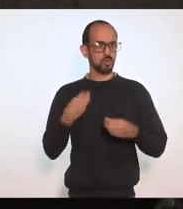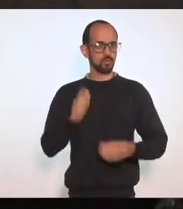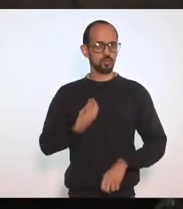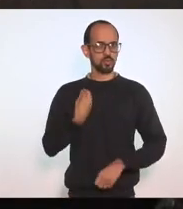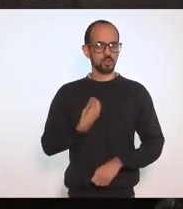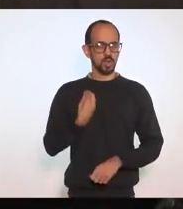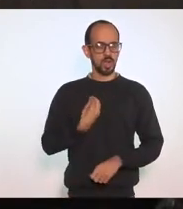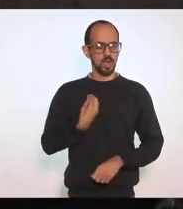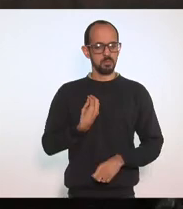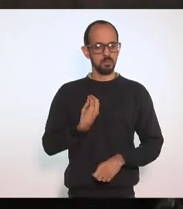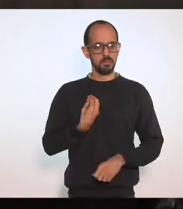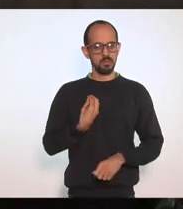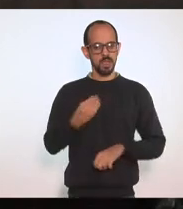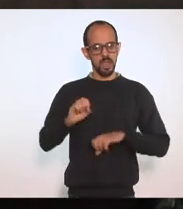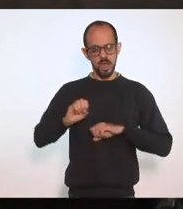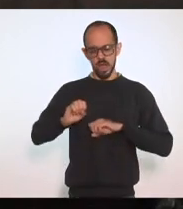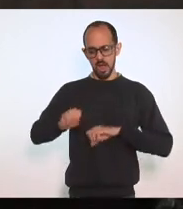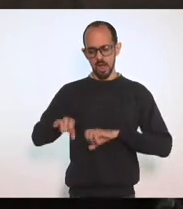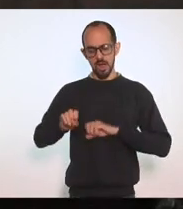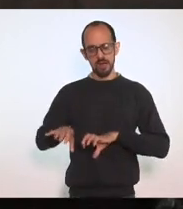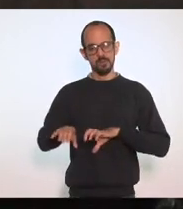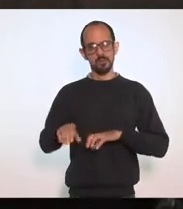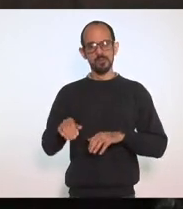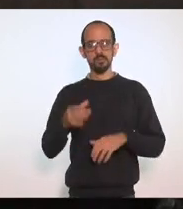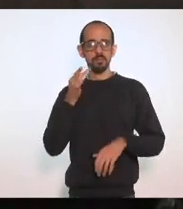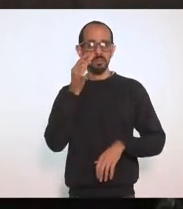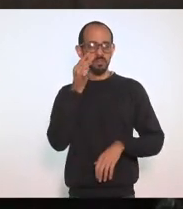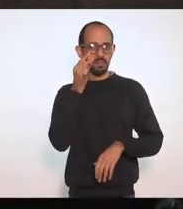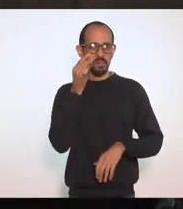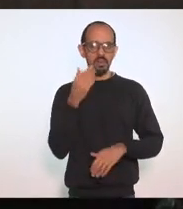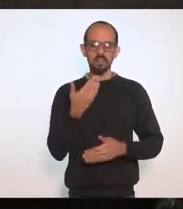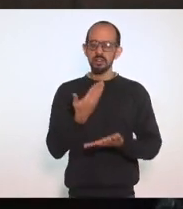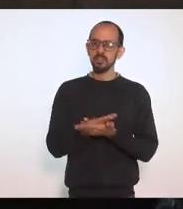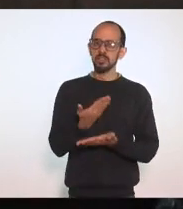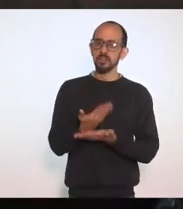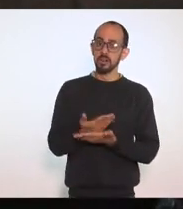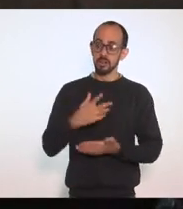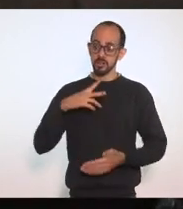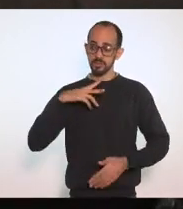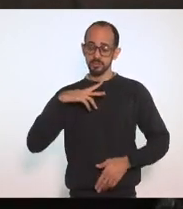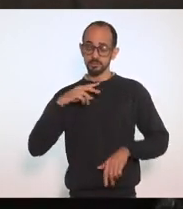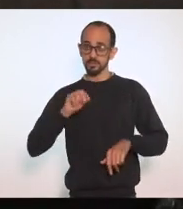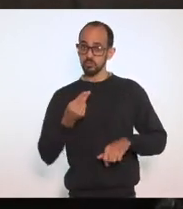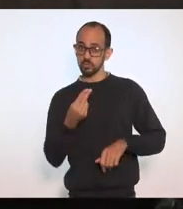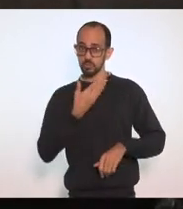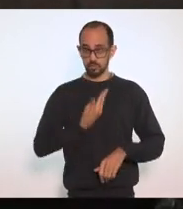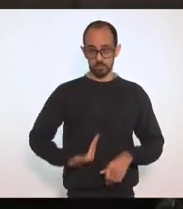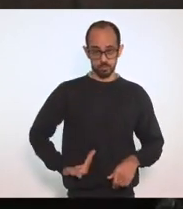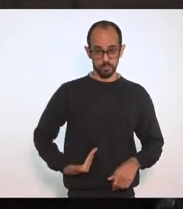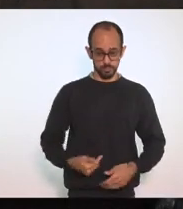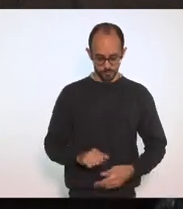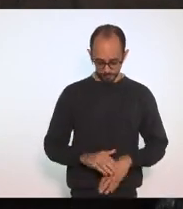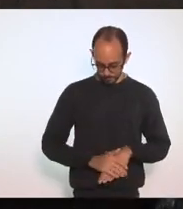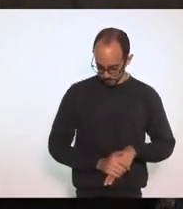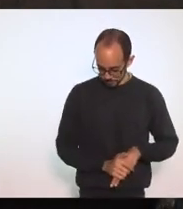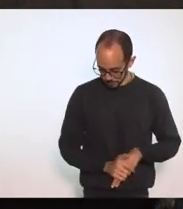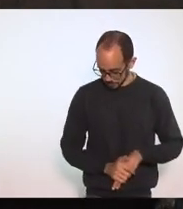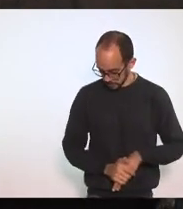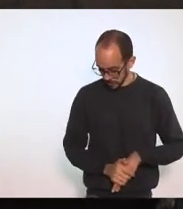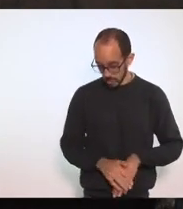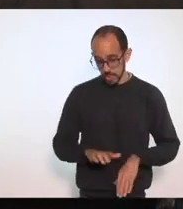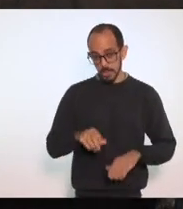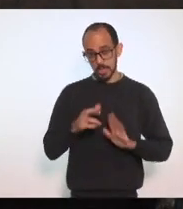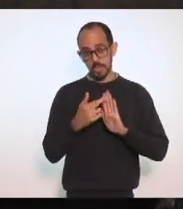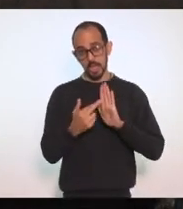atividades Educacionais Presenciais Em escolas Públicas Ou em escolas Particulares E esse Critério